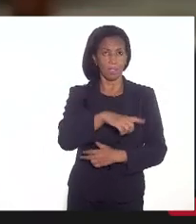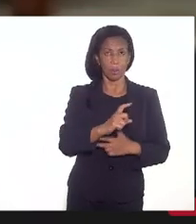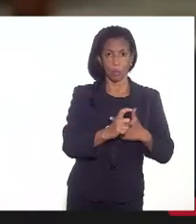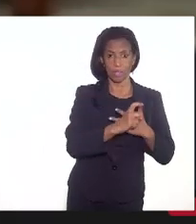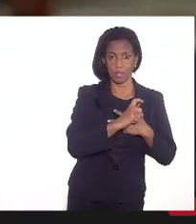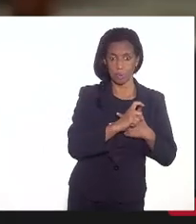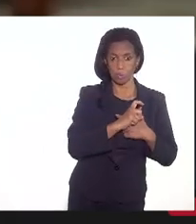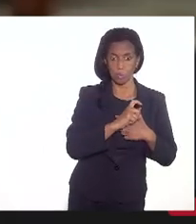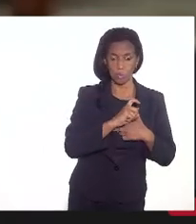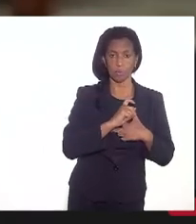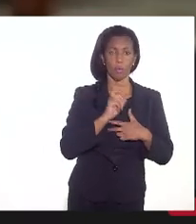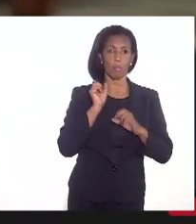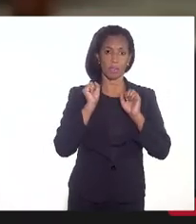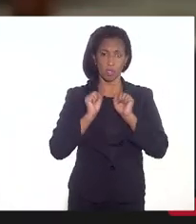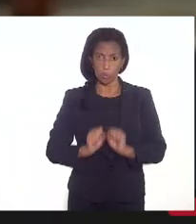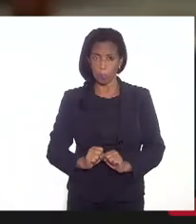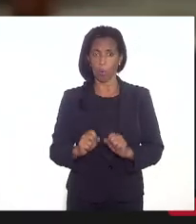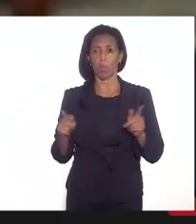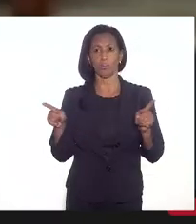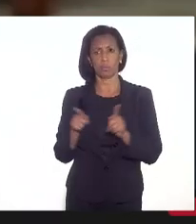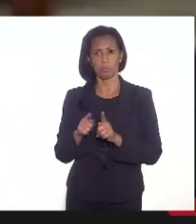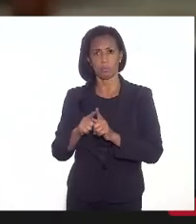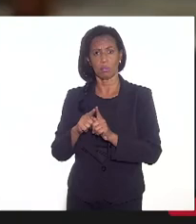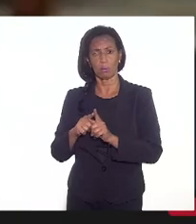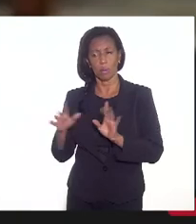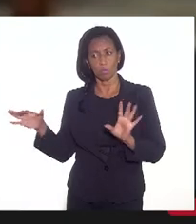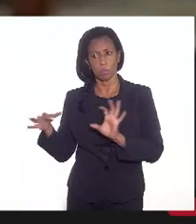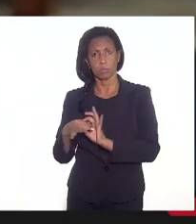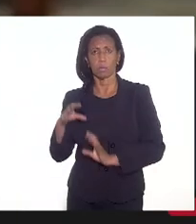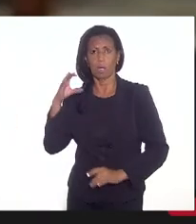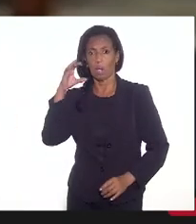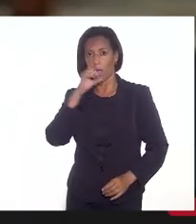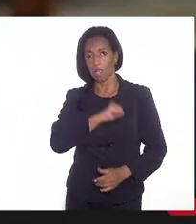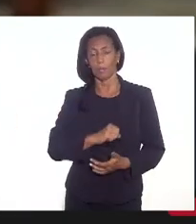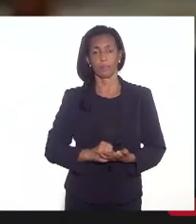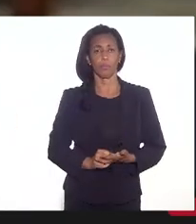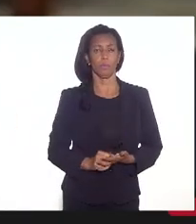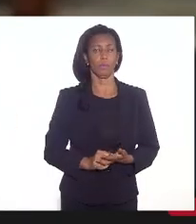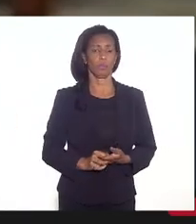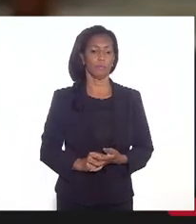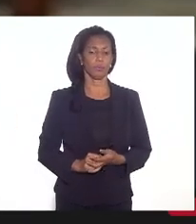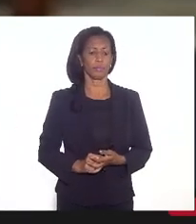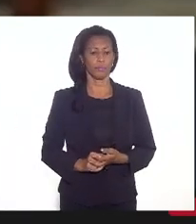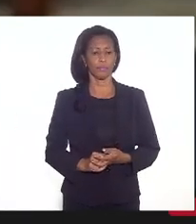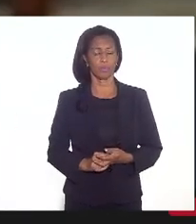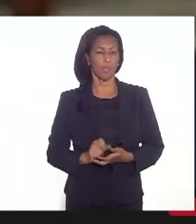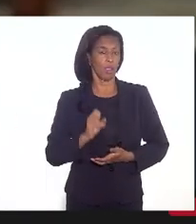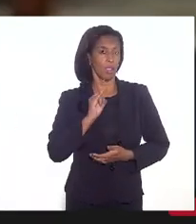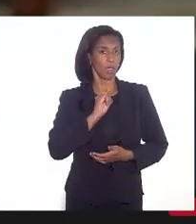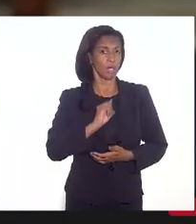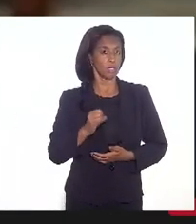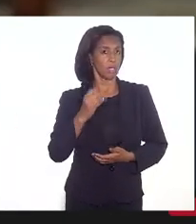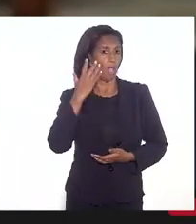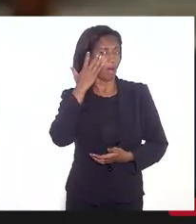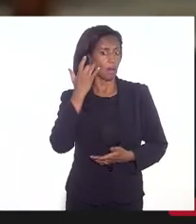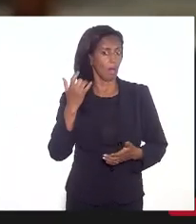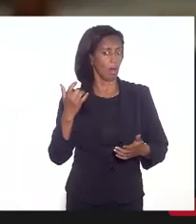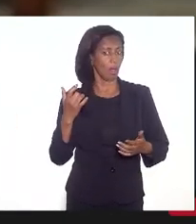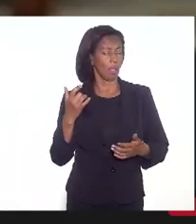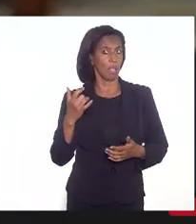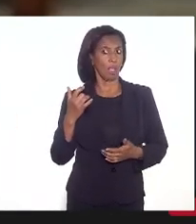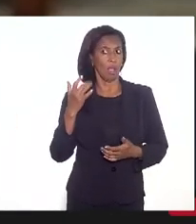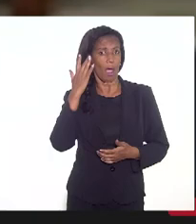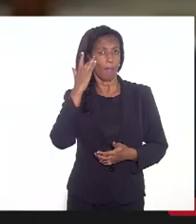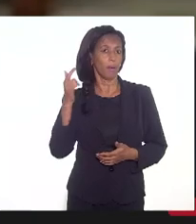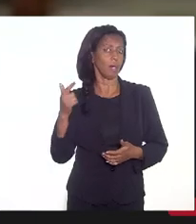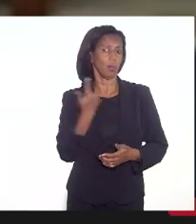a gente provocar também, enfim, isso está sendo, isso eu acho, se não sair e até amanhã, acho que no início da